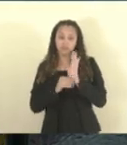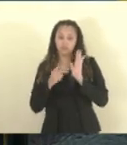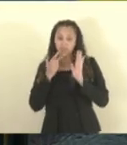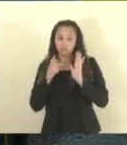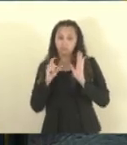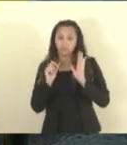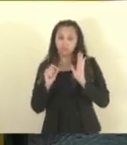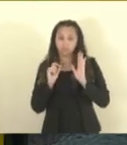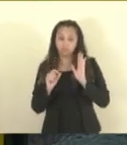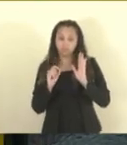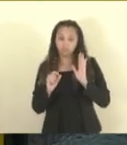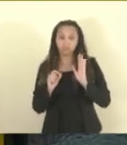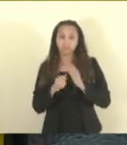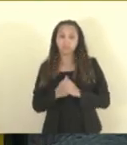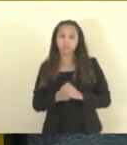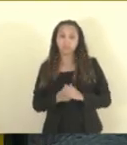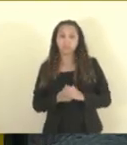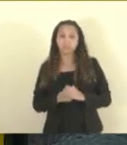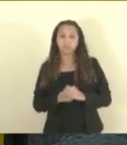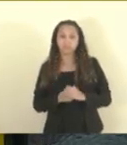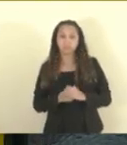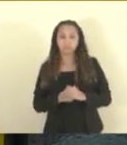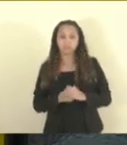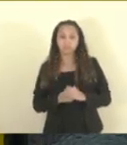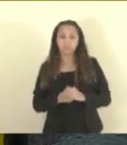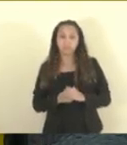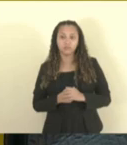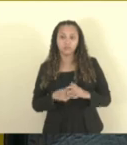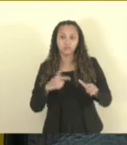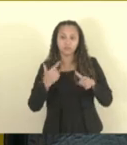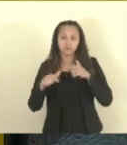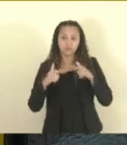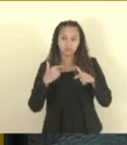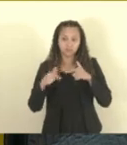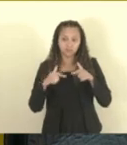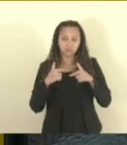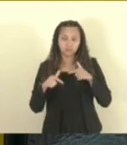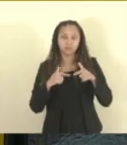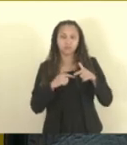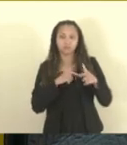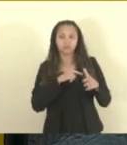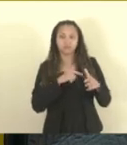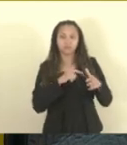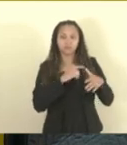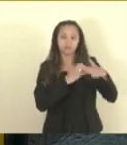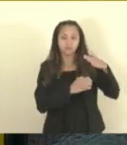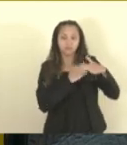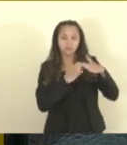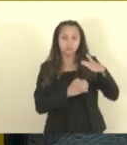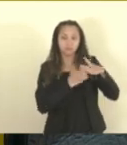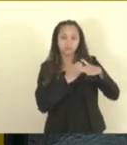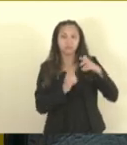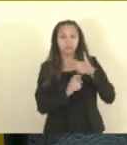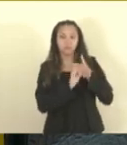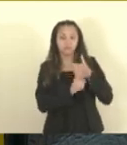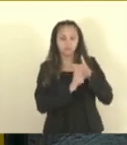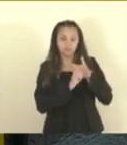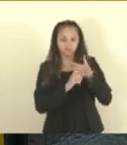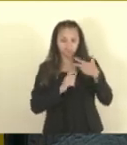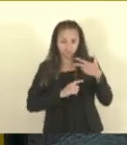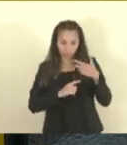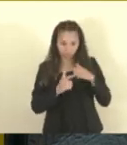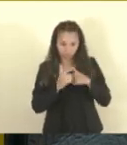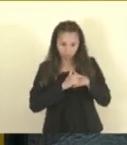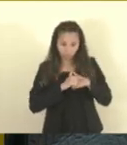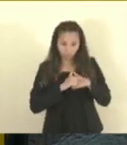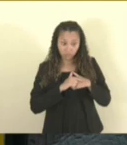e os militares estaduais designados para atuar em licitações nos órgãos e entidades do Poder Executivo exercerão as seguintes funções,